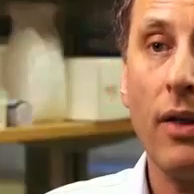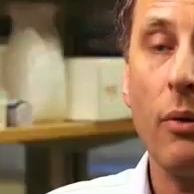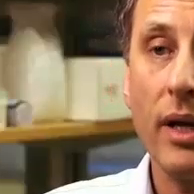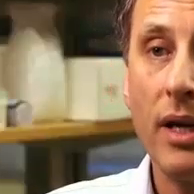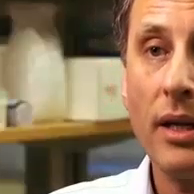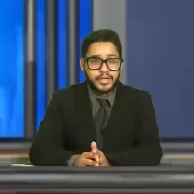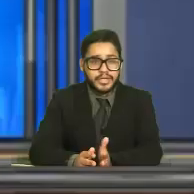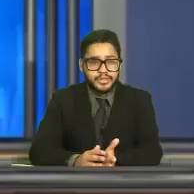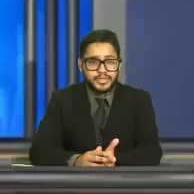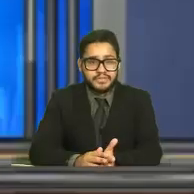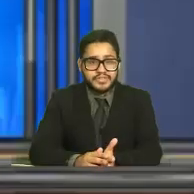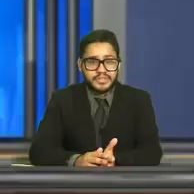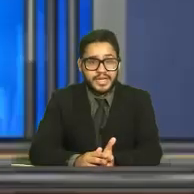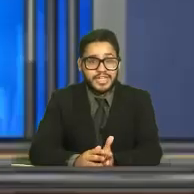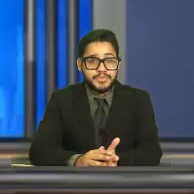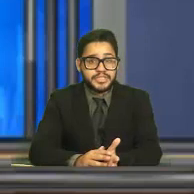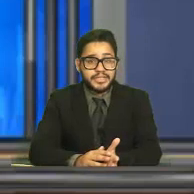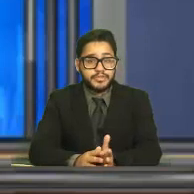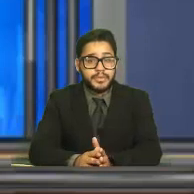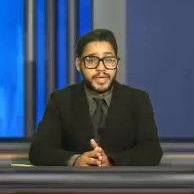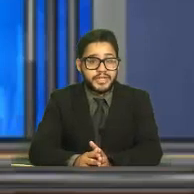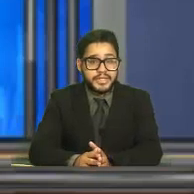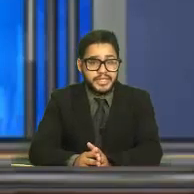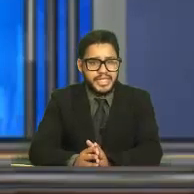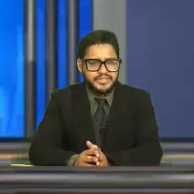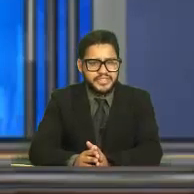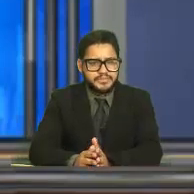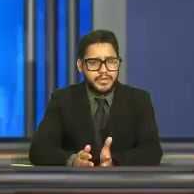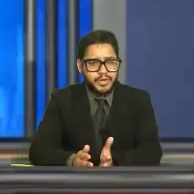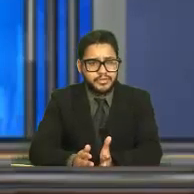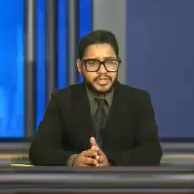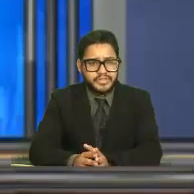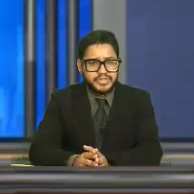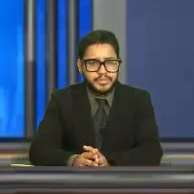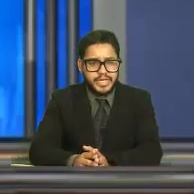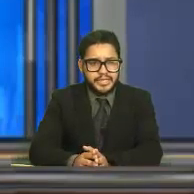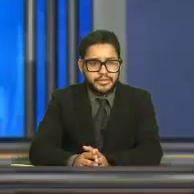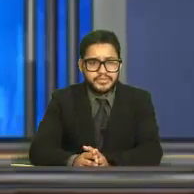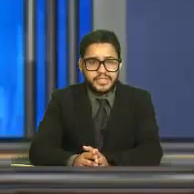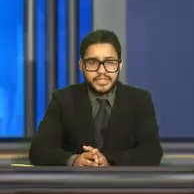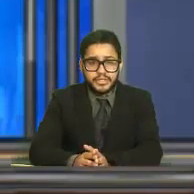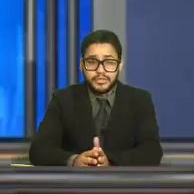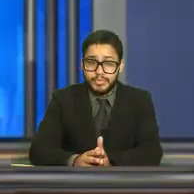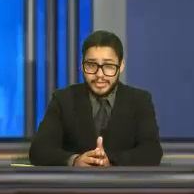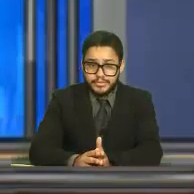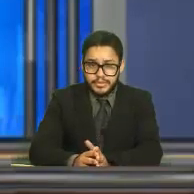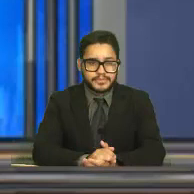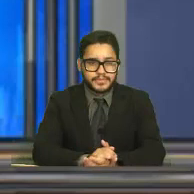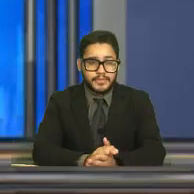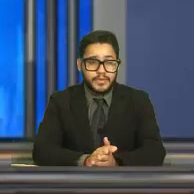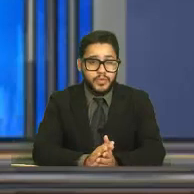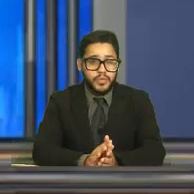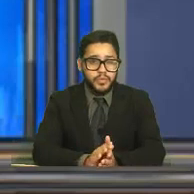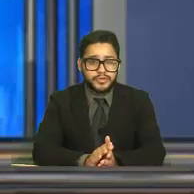50 vezes maior do que a vacina administrada sob a pele E 10 vezes maior do que a vacina aplicada com seringas no braço